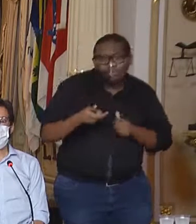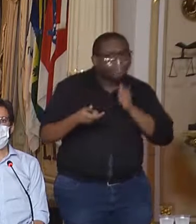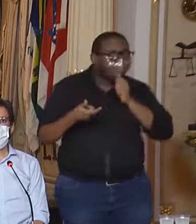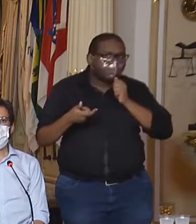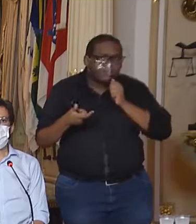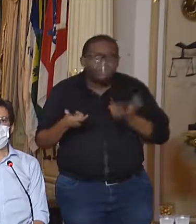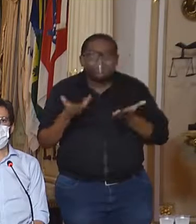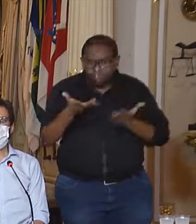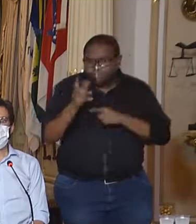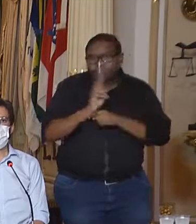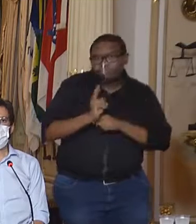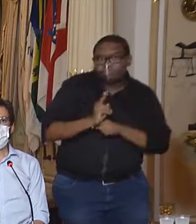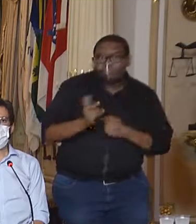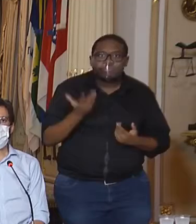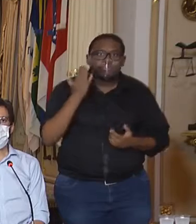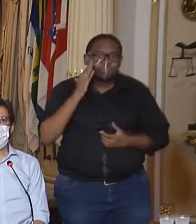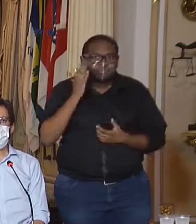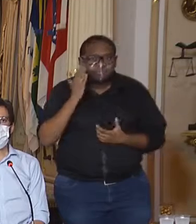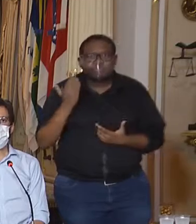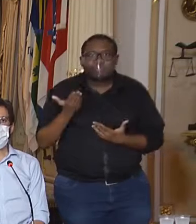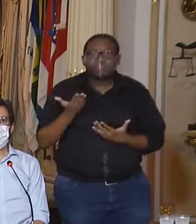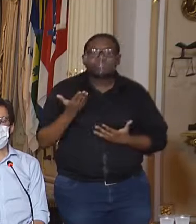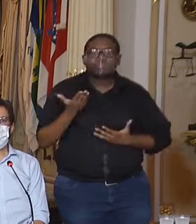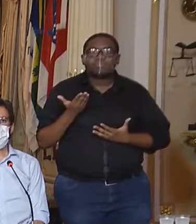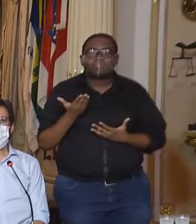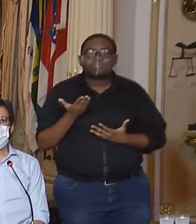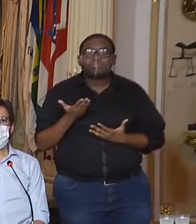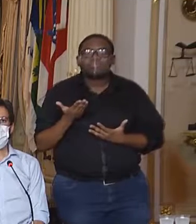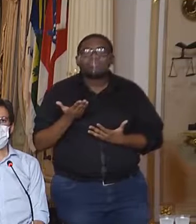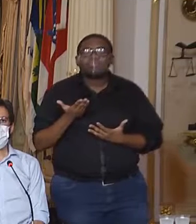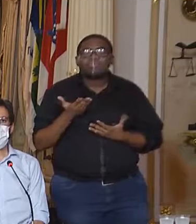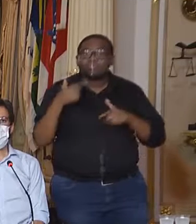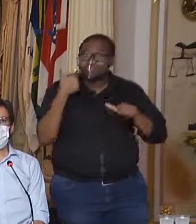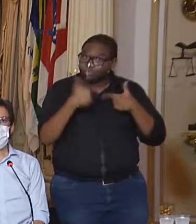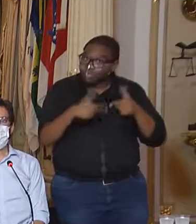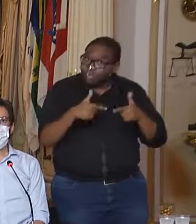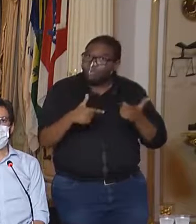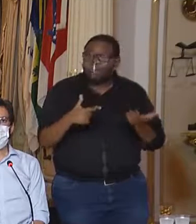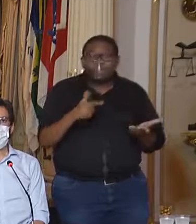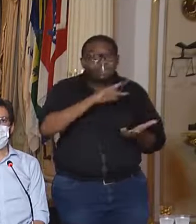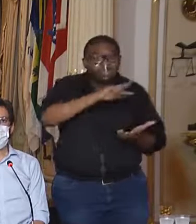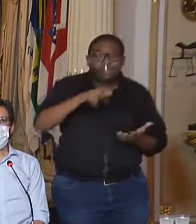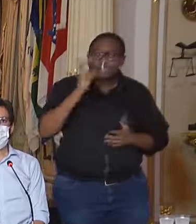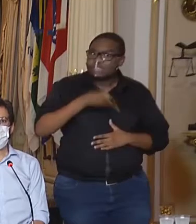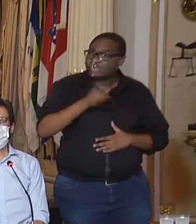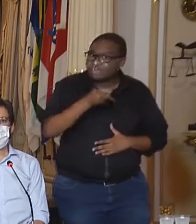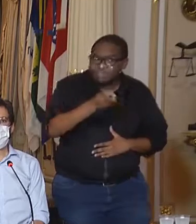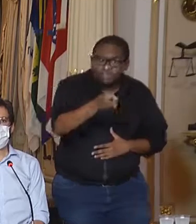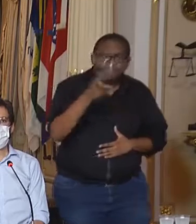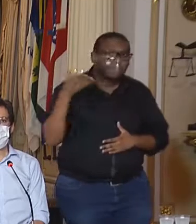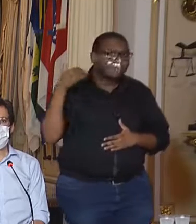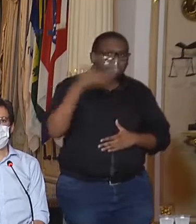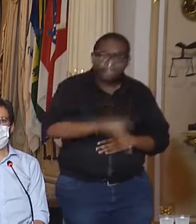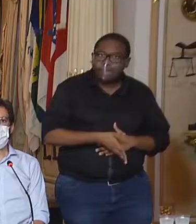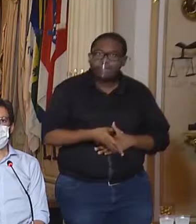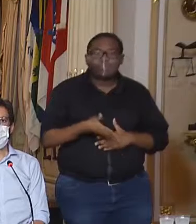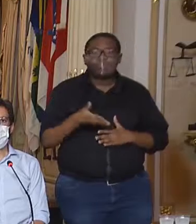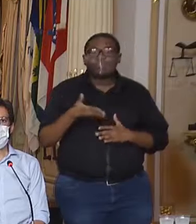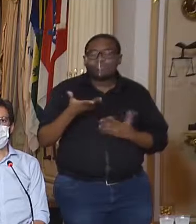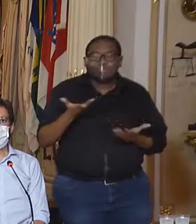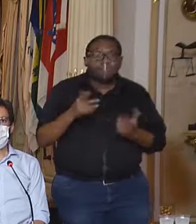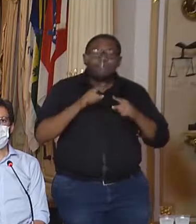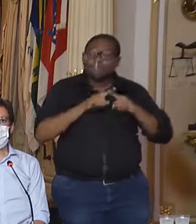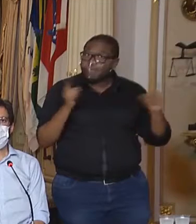fiscalização dessas atividades. Elas não são atividades reguladas diretamente pela vigilância sanitária,